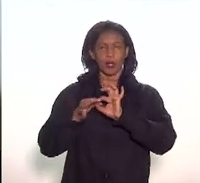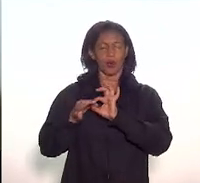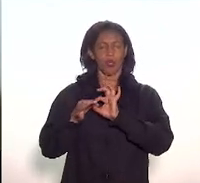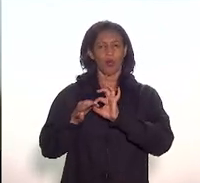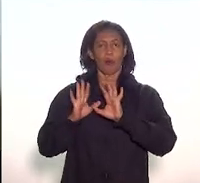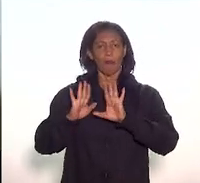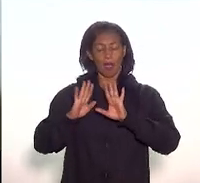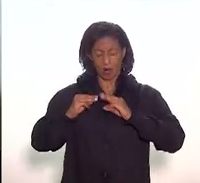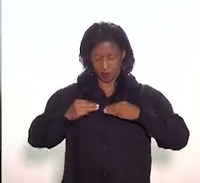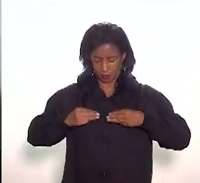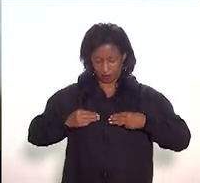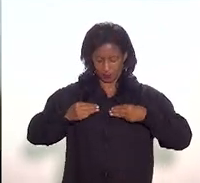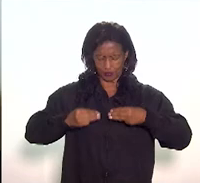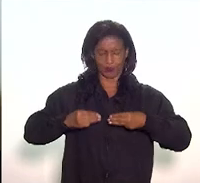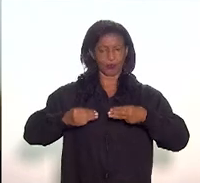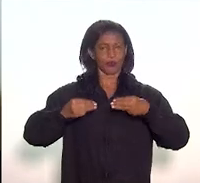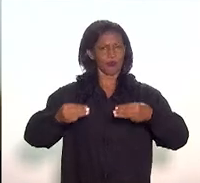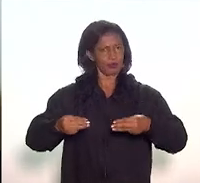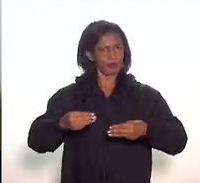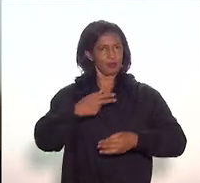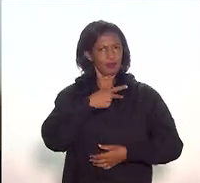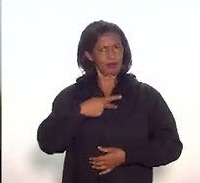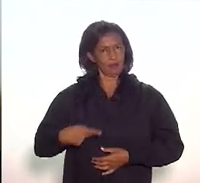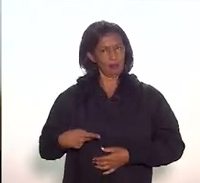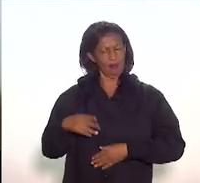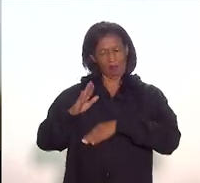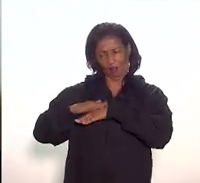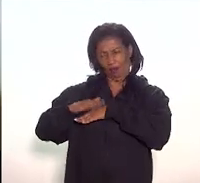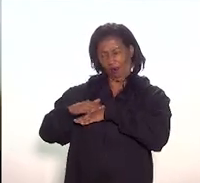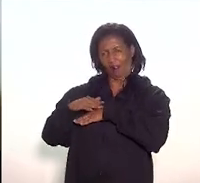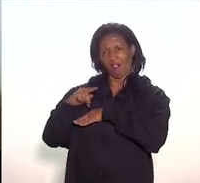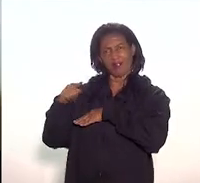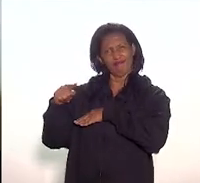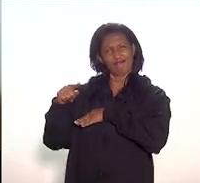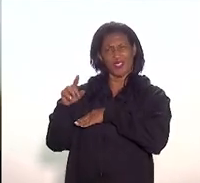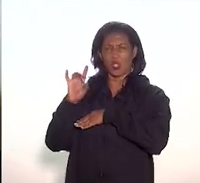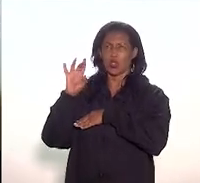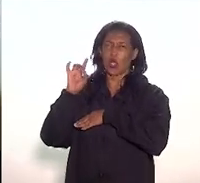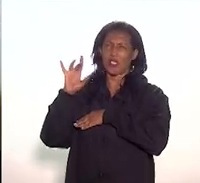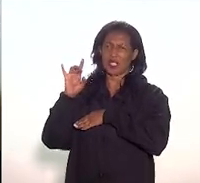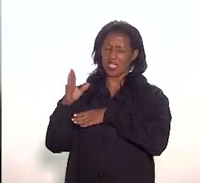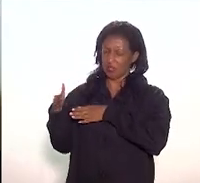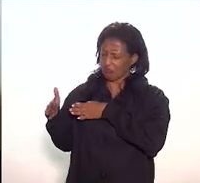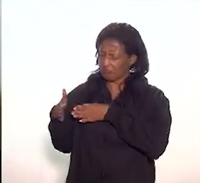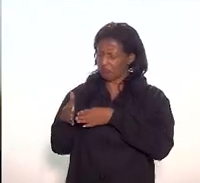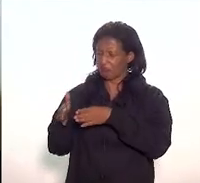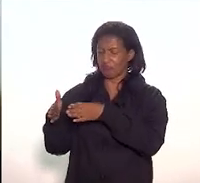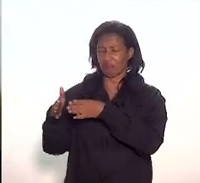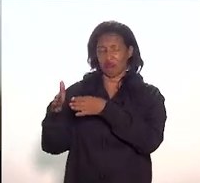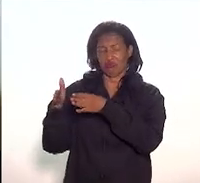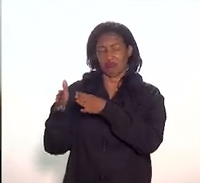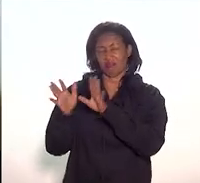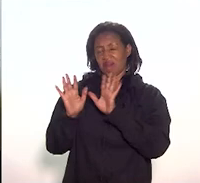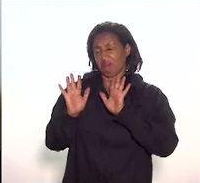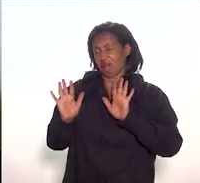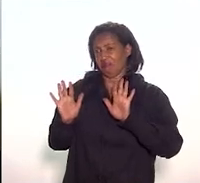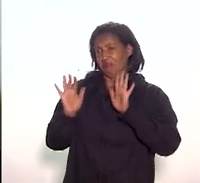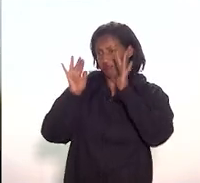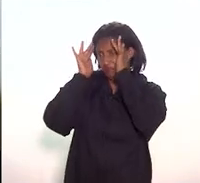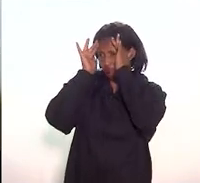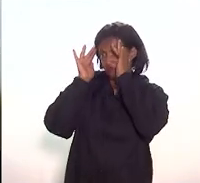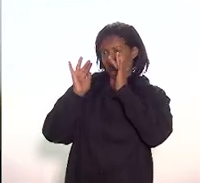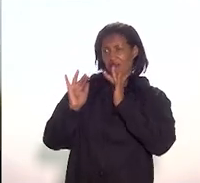República desejar caminhar sozinho, eu não sou obstáculo. O Parlamento